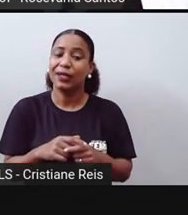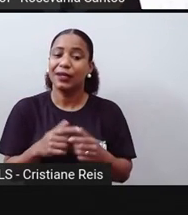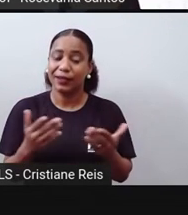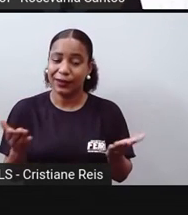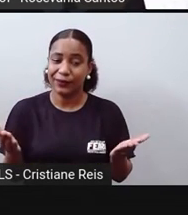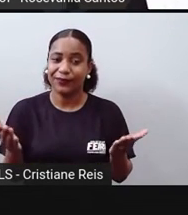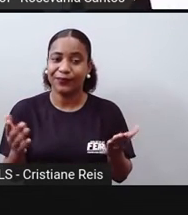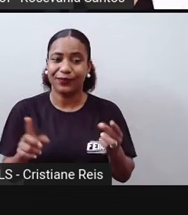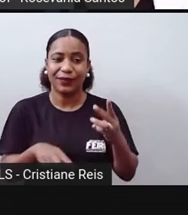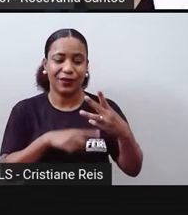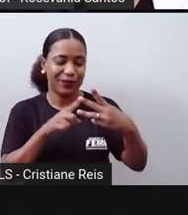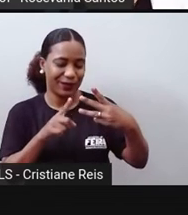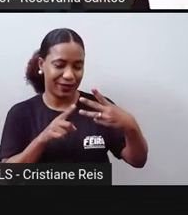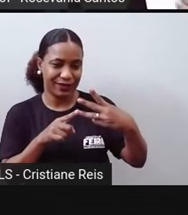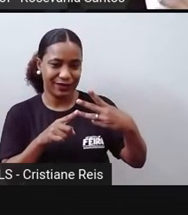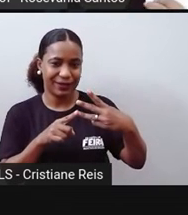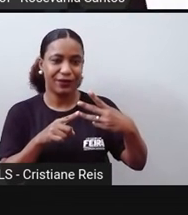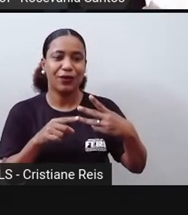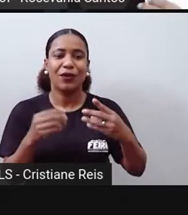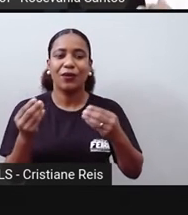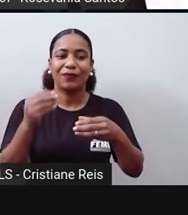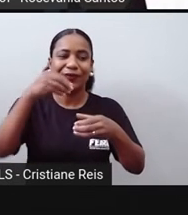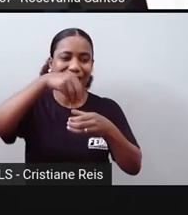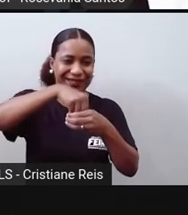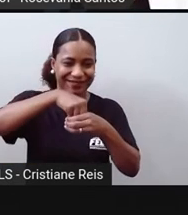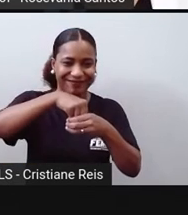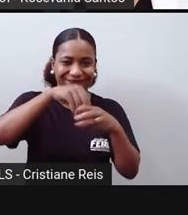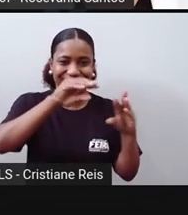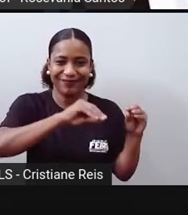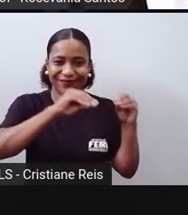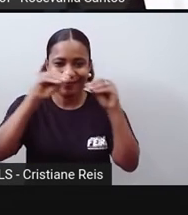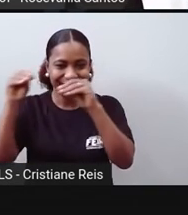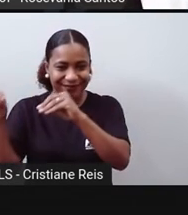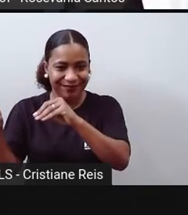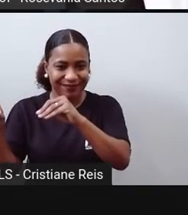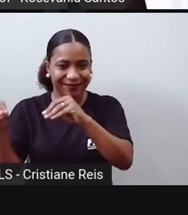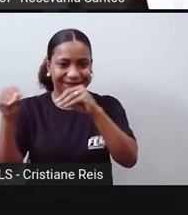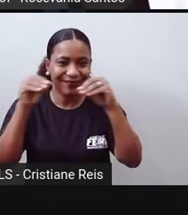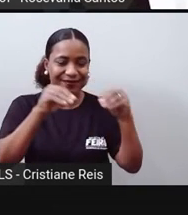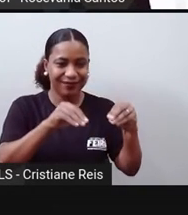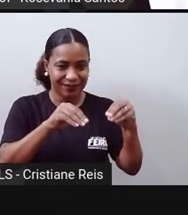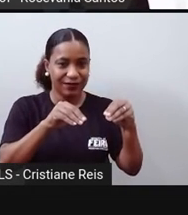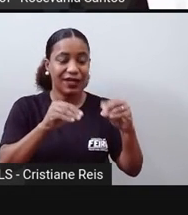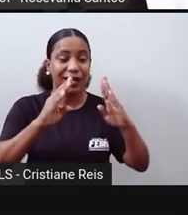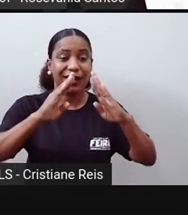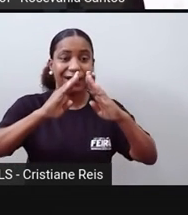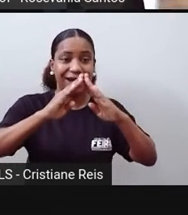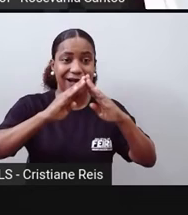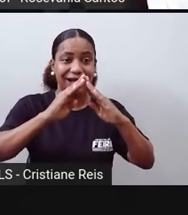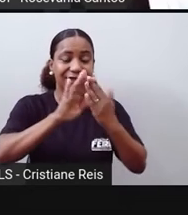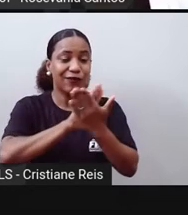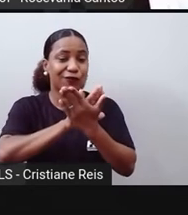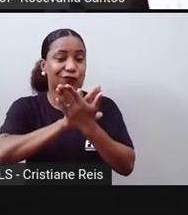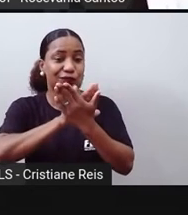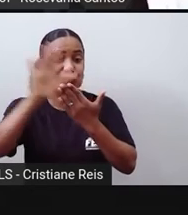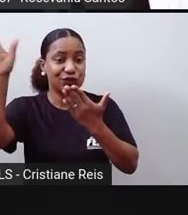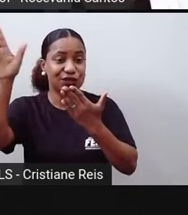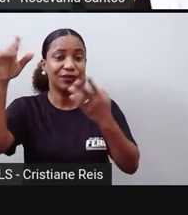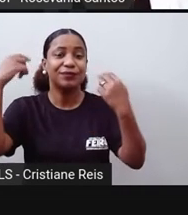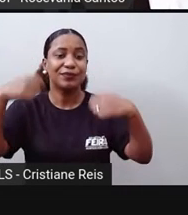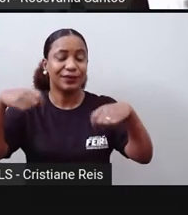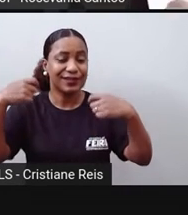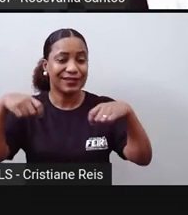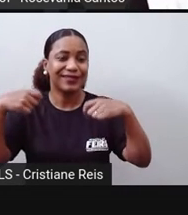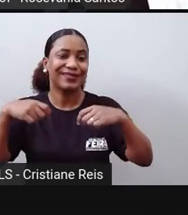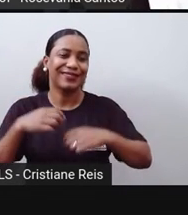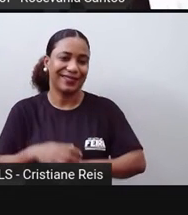Já os deslocados internos são pessoas forçadas a fugir de suas casas, mas, diferente dos refugiados, não